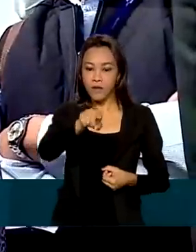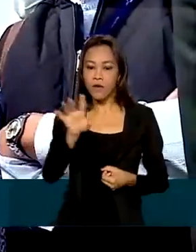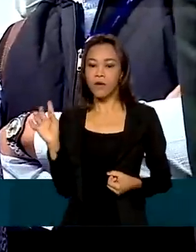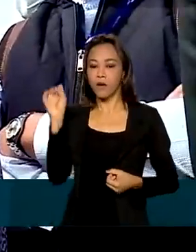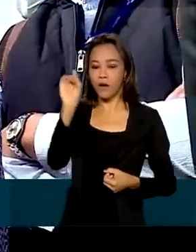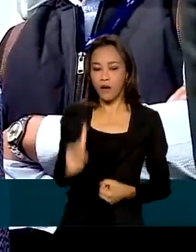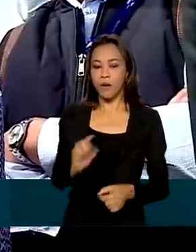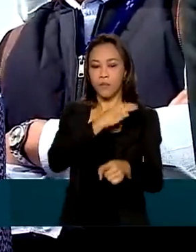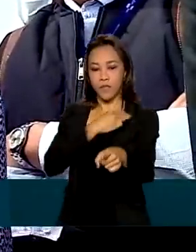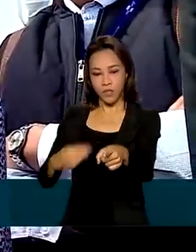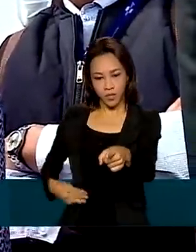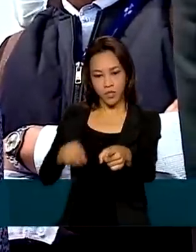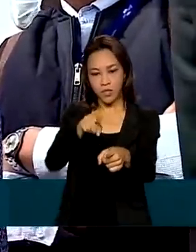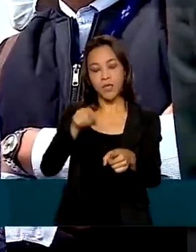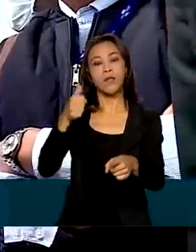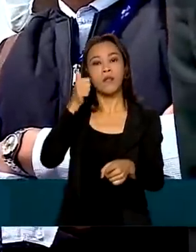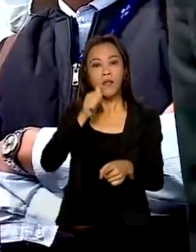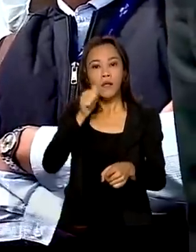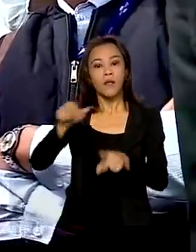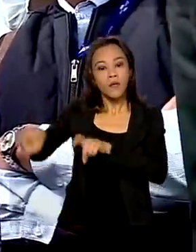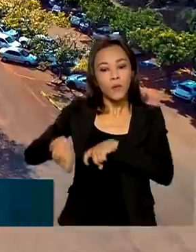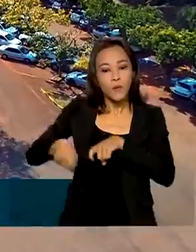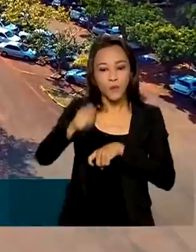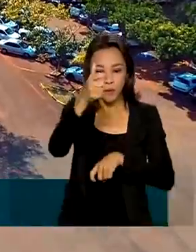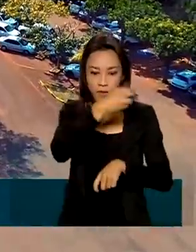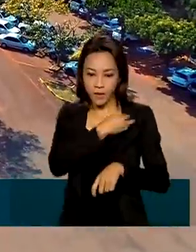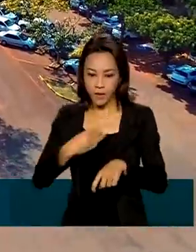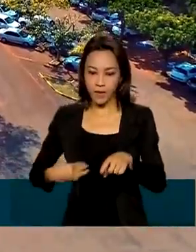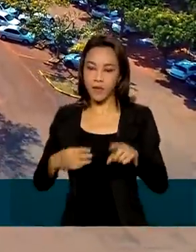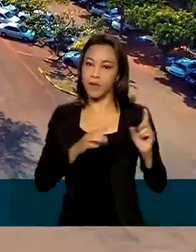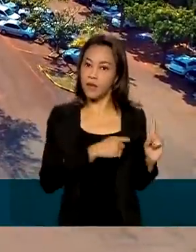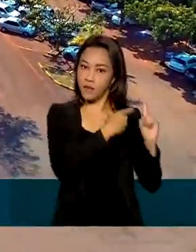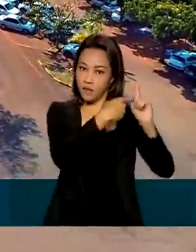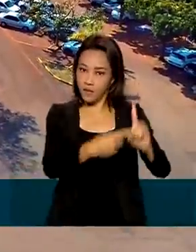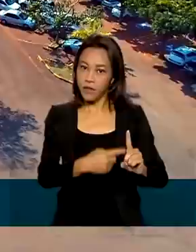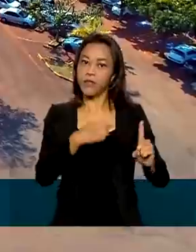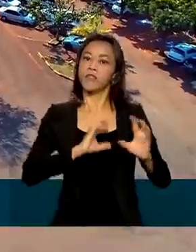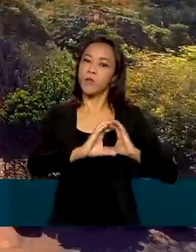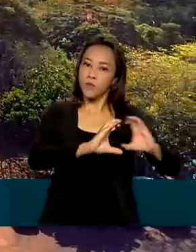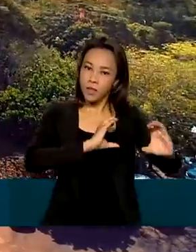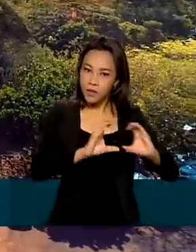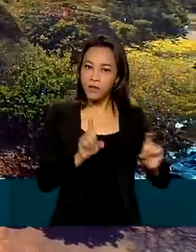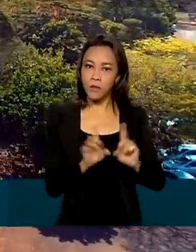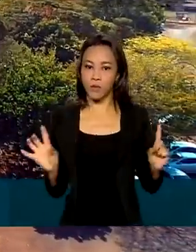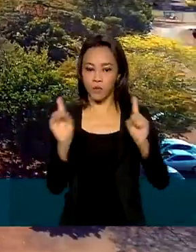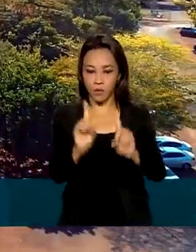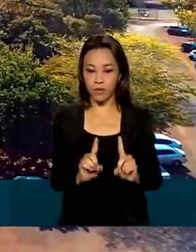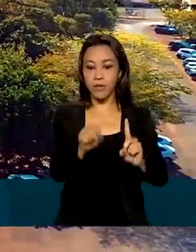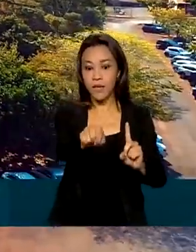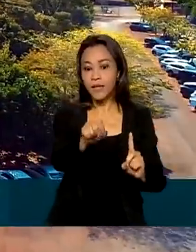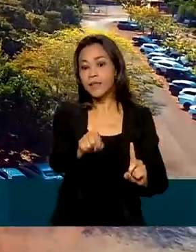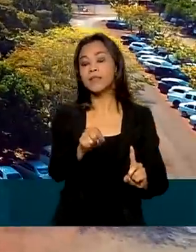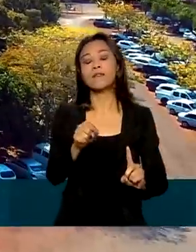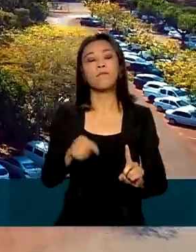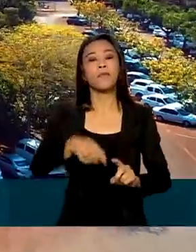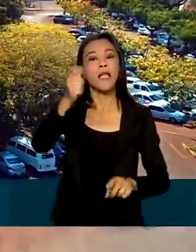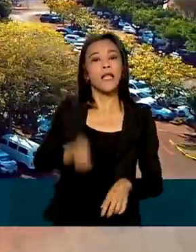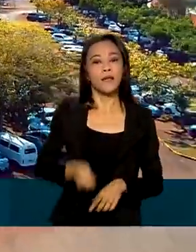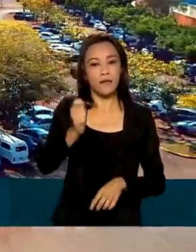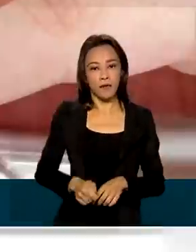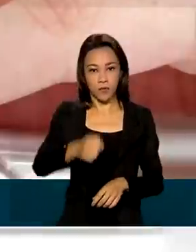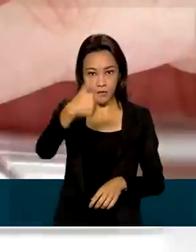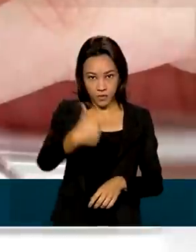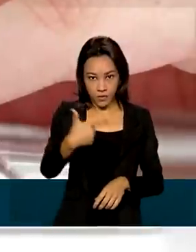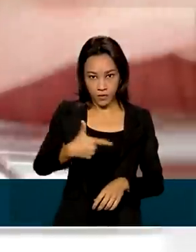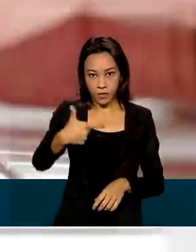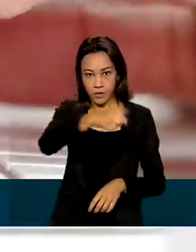e pela ministra da Agricultura, Tereza Cristina. Com o leilão das frequências de operação previsto para o segundo semestre deste